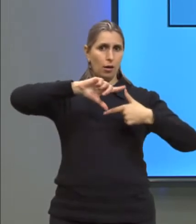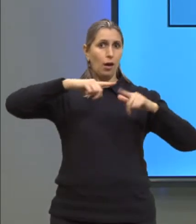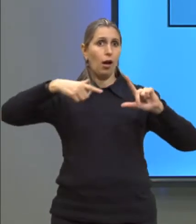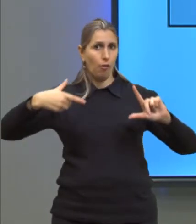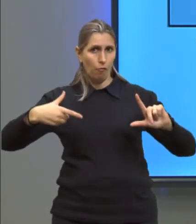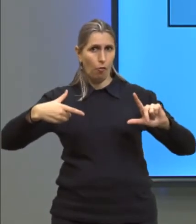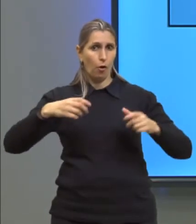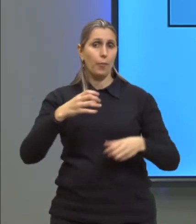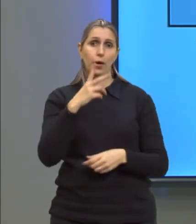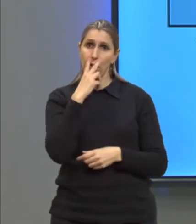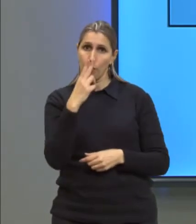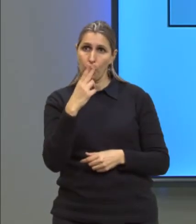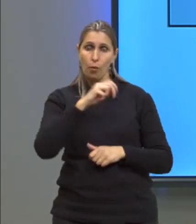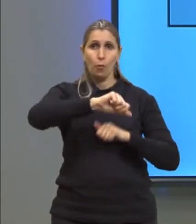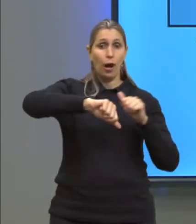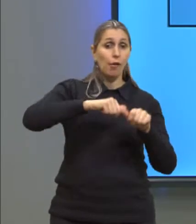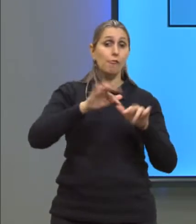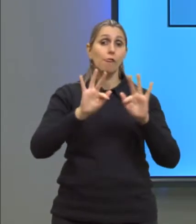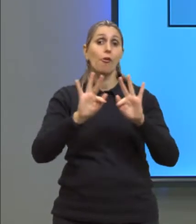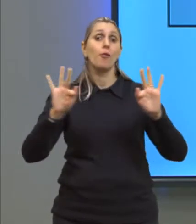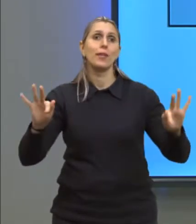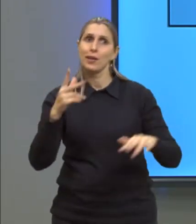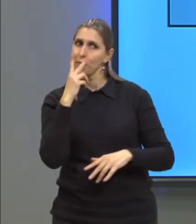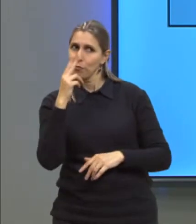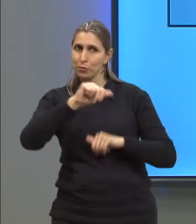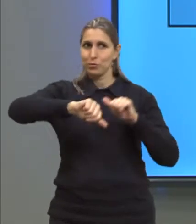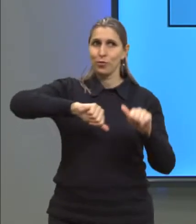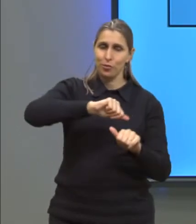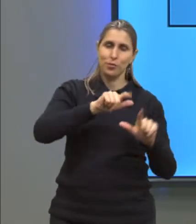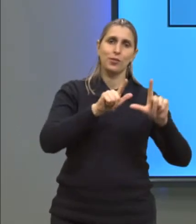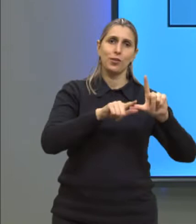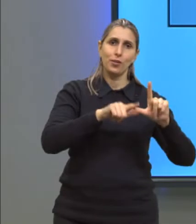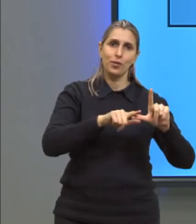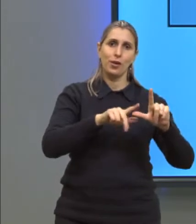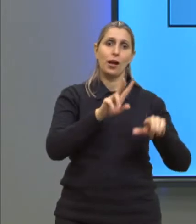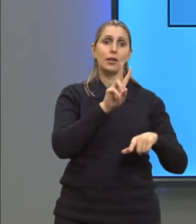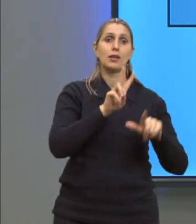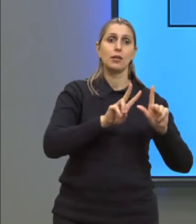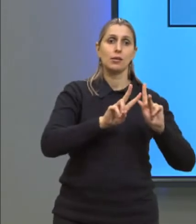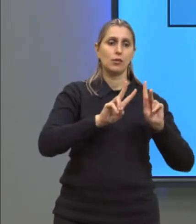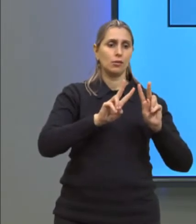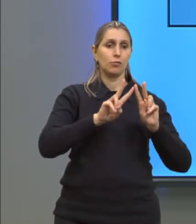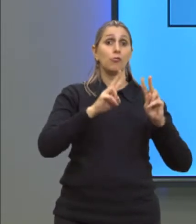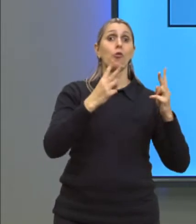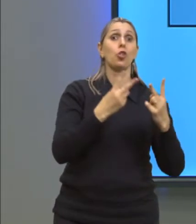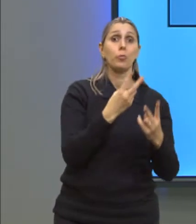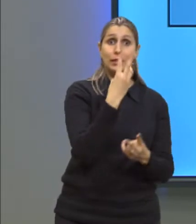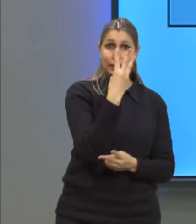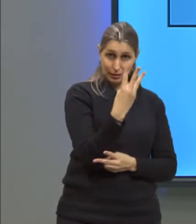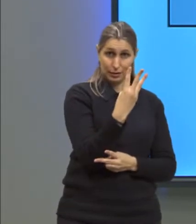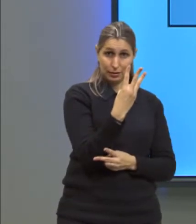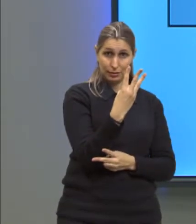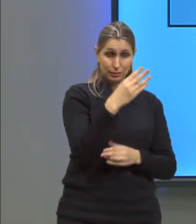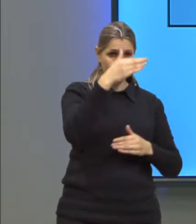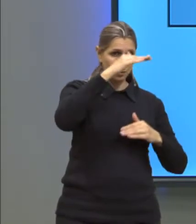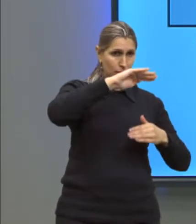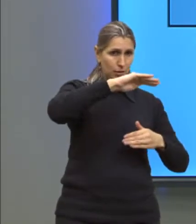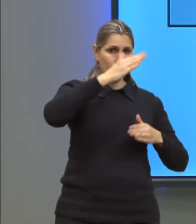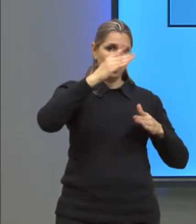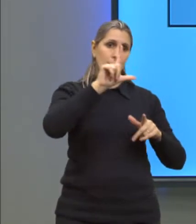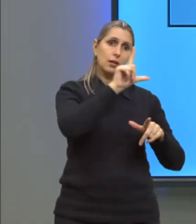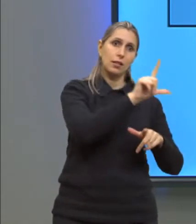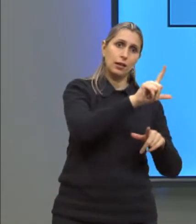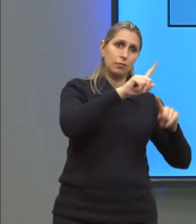só que muda a letra, porque aqui nós estamos trabalhando com o volume, três dimensões, ou seja, lado vezes lado